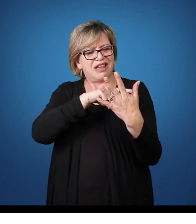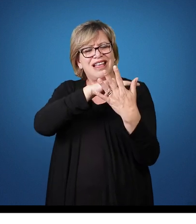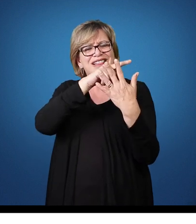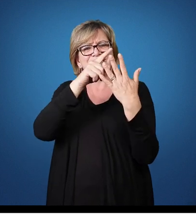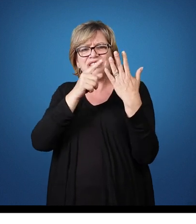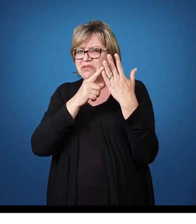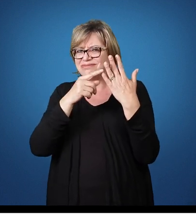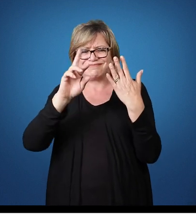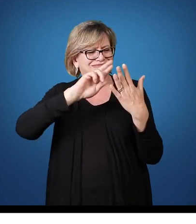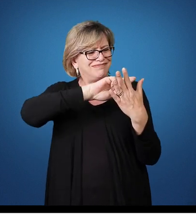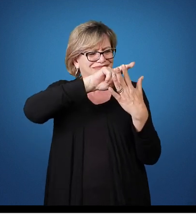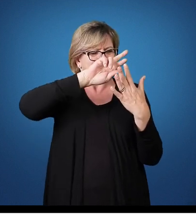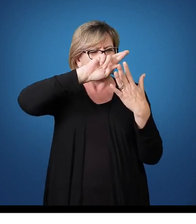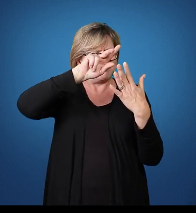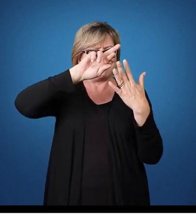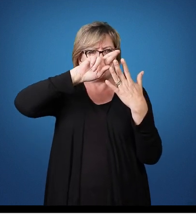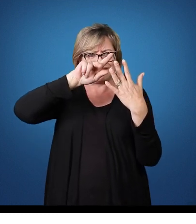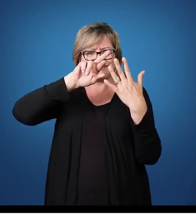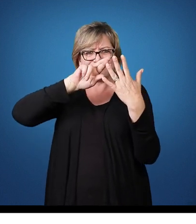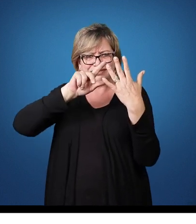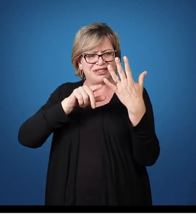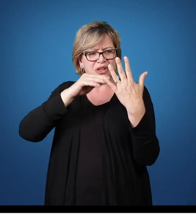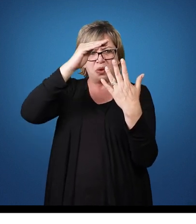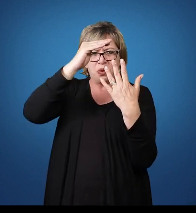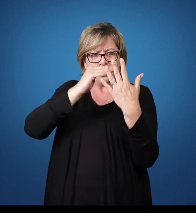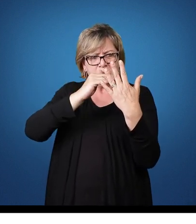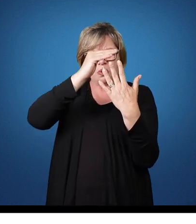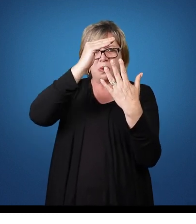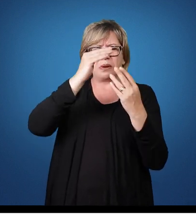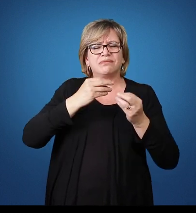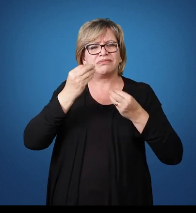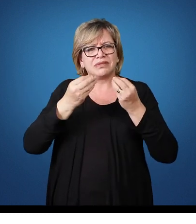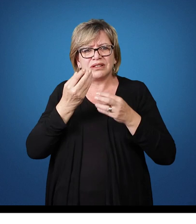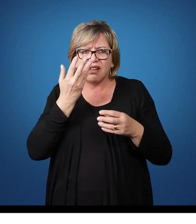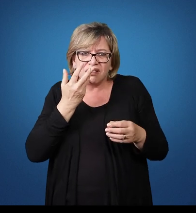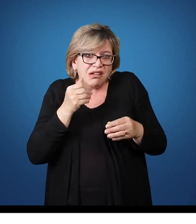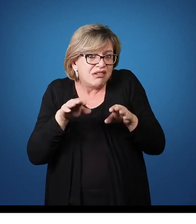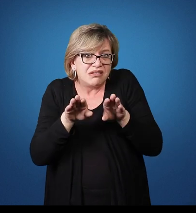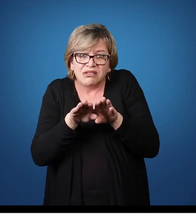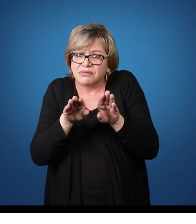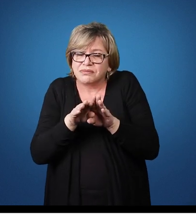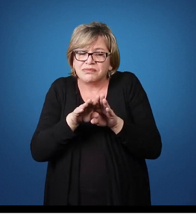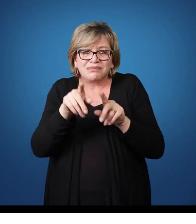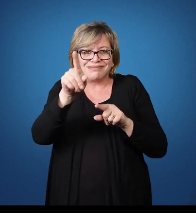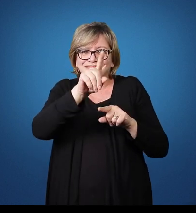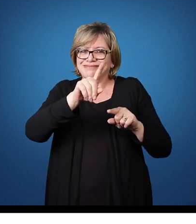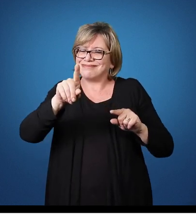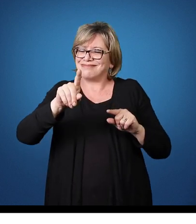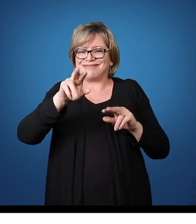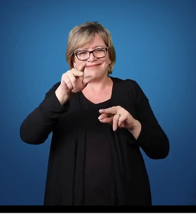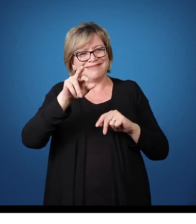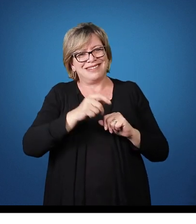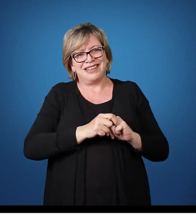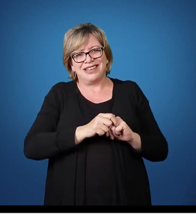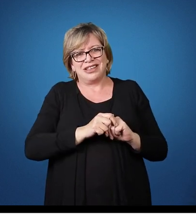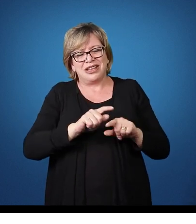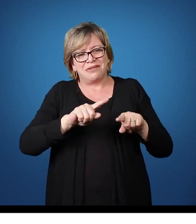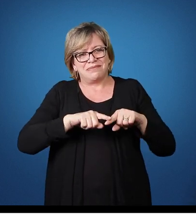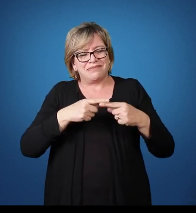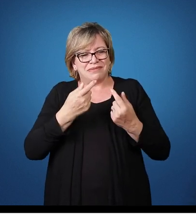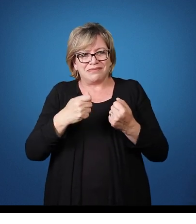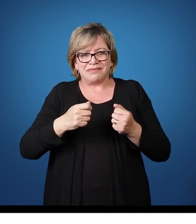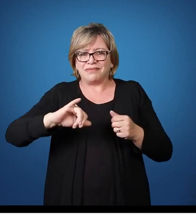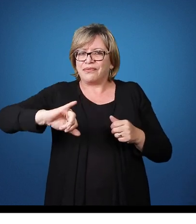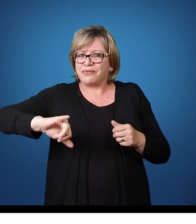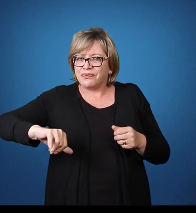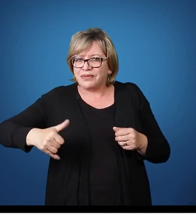dedos não são iguais Um do outro E a criança também Ela não é igual Mas aproveitar